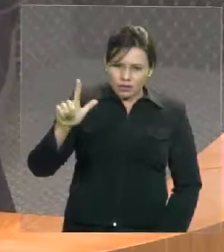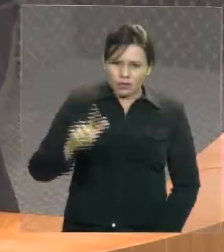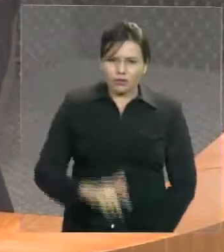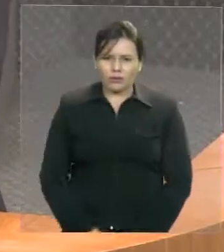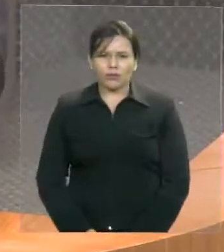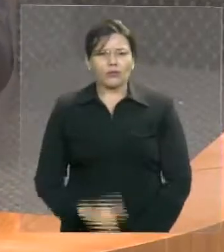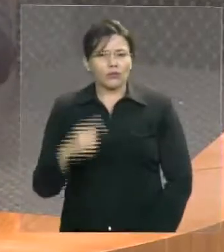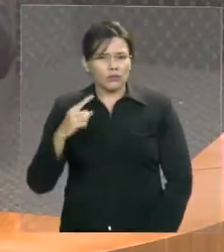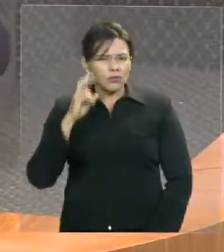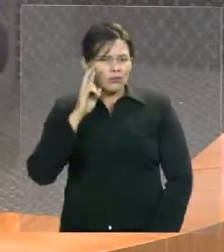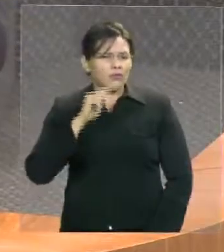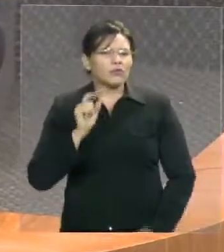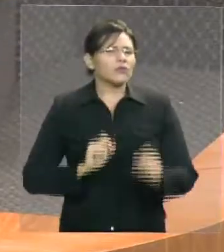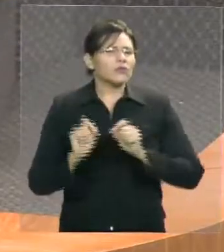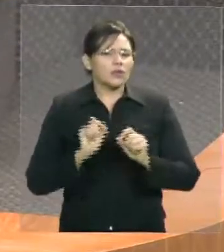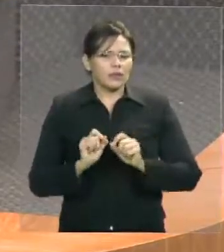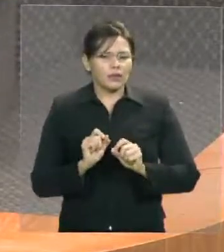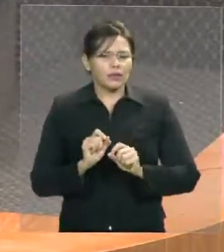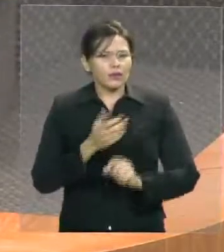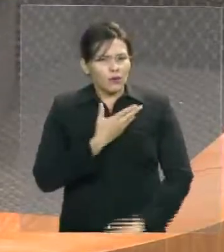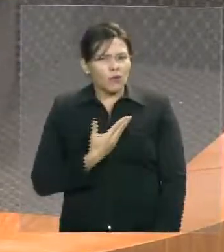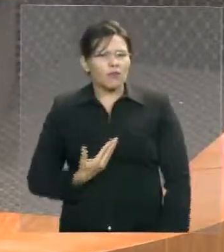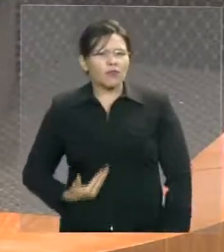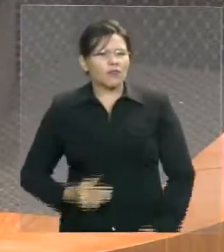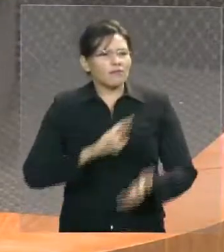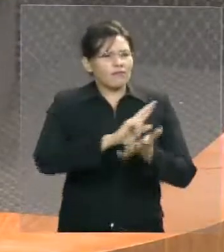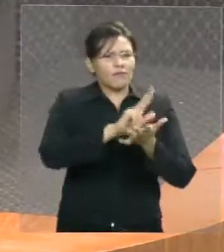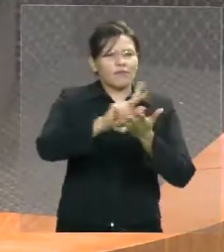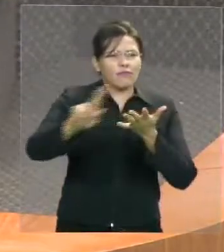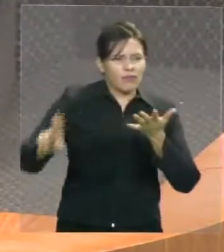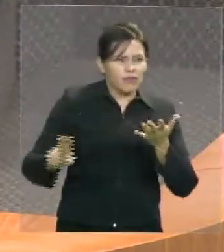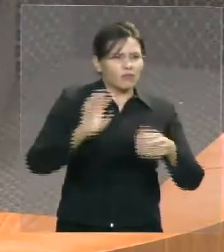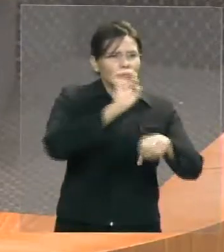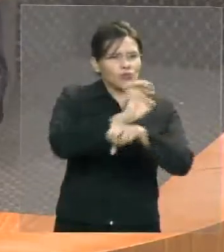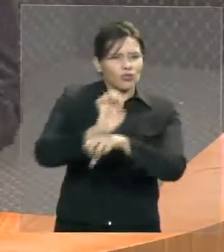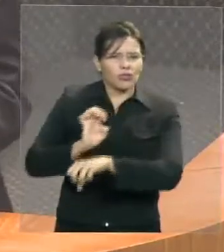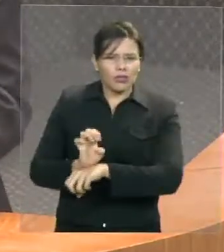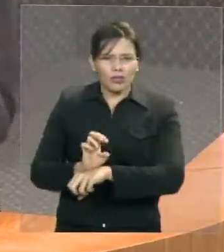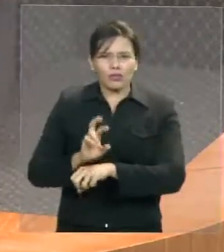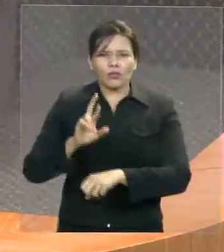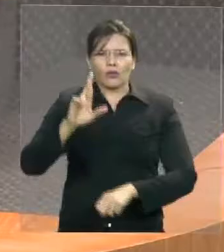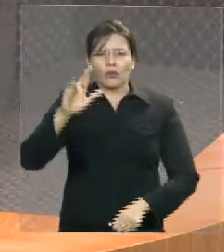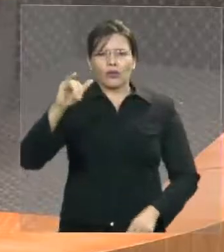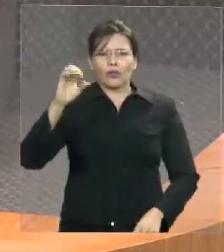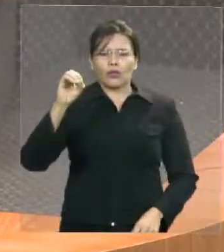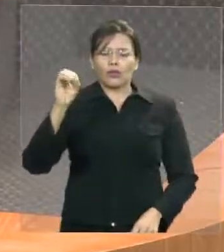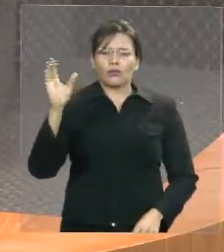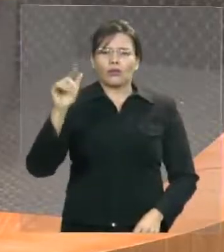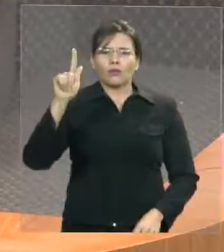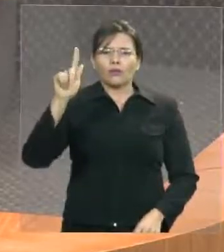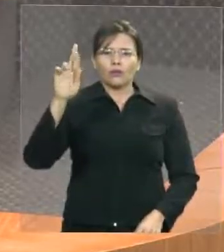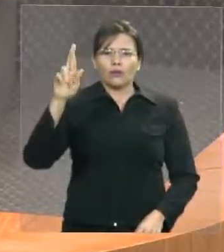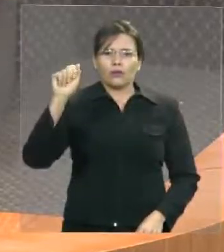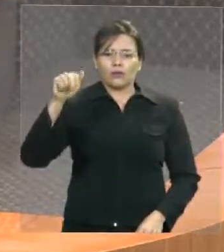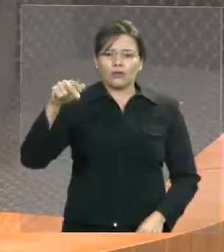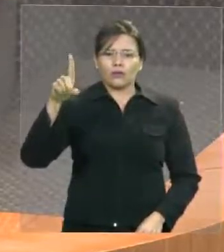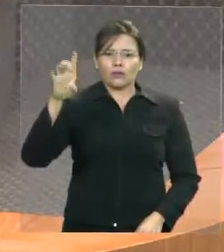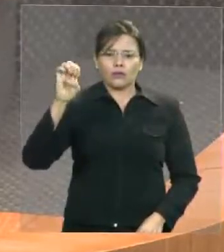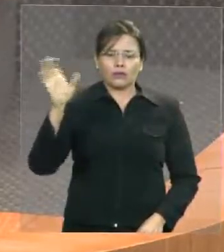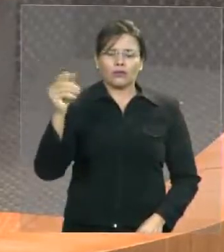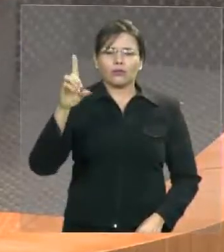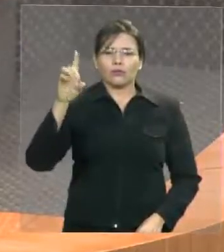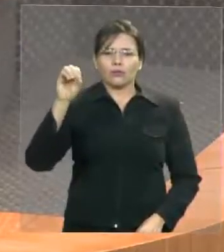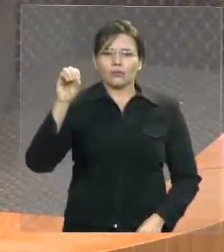estamos vendo governos, como o governo do Rio Grande do Sul, como outros governos, que não estão conseguindo nem pagar os salários dos